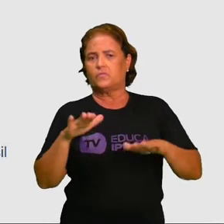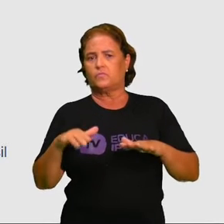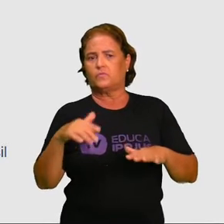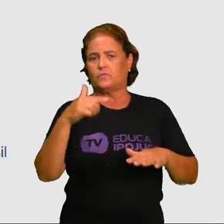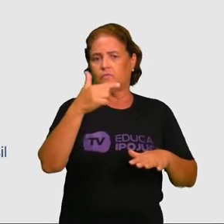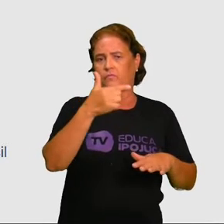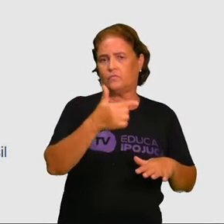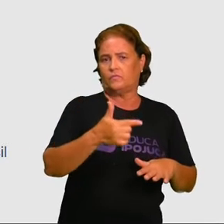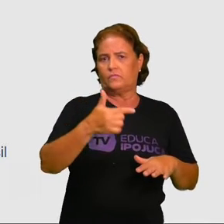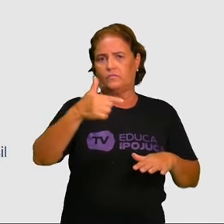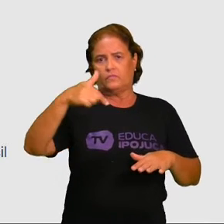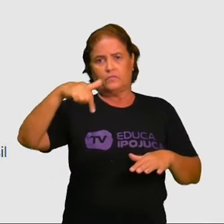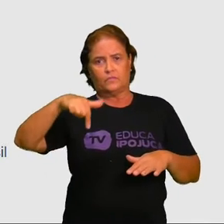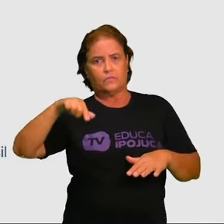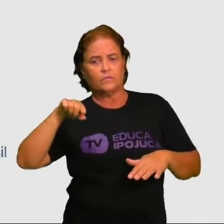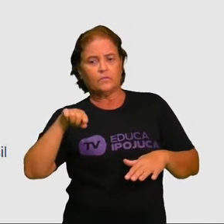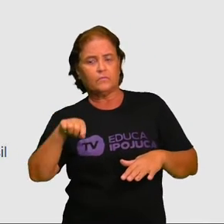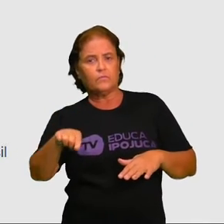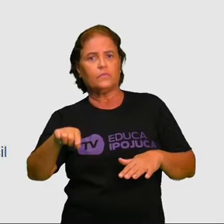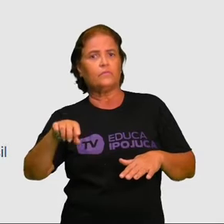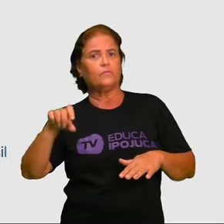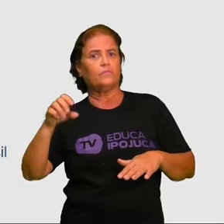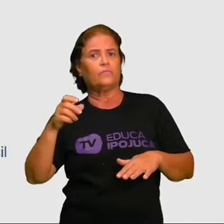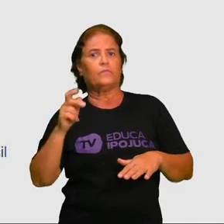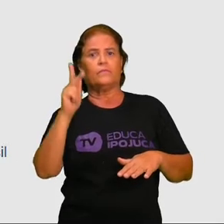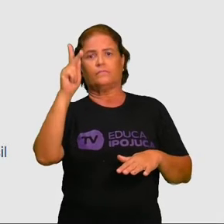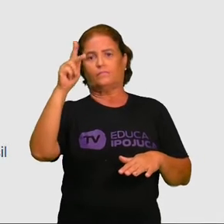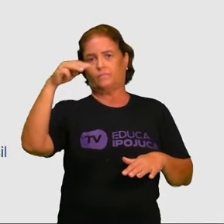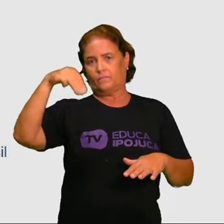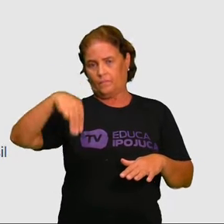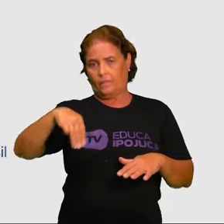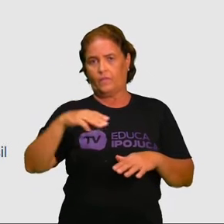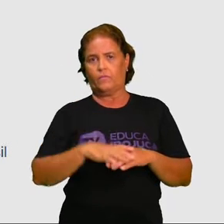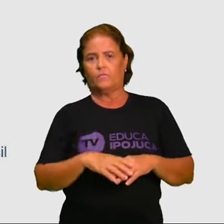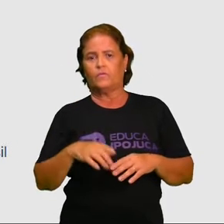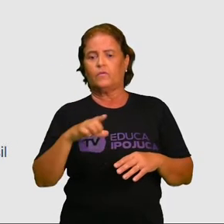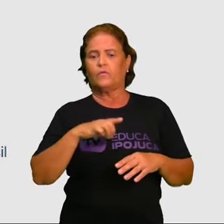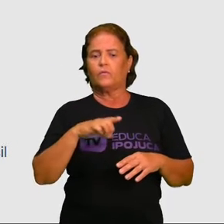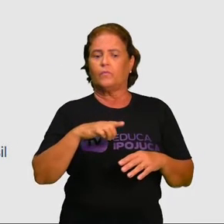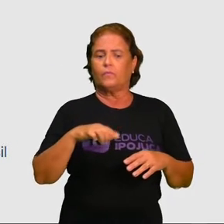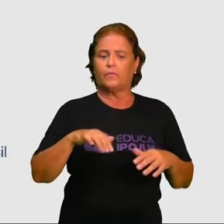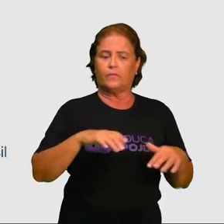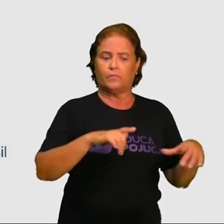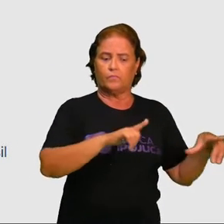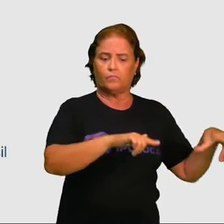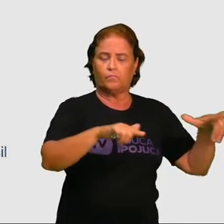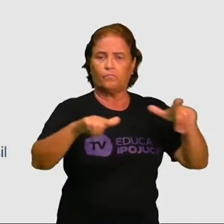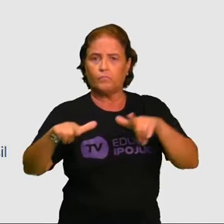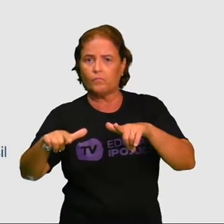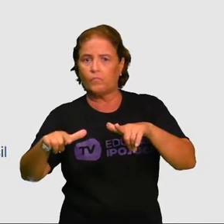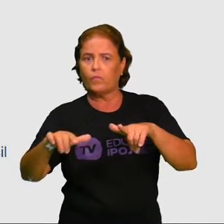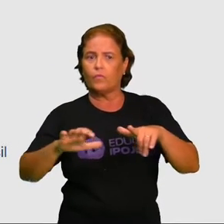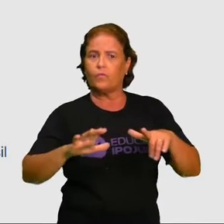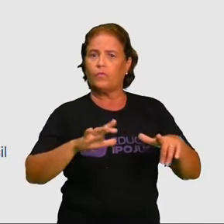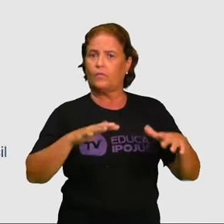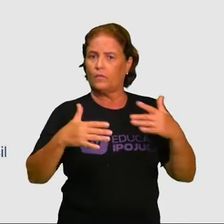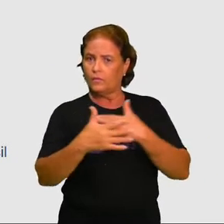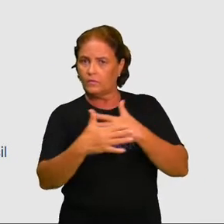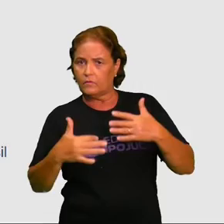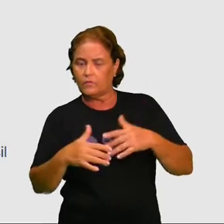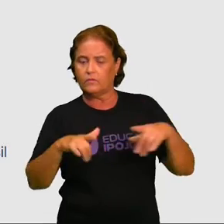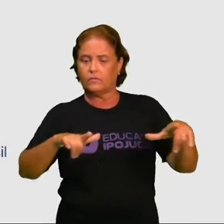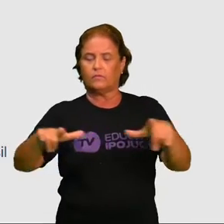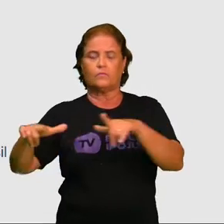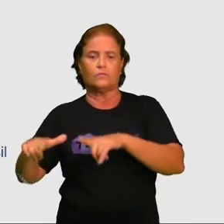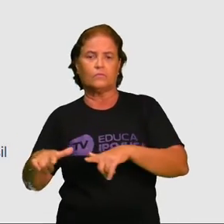527 mil quilômetros quadrados, formada por zona urbana e rural e sua maior extensão